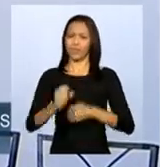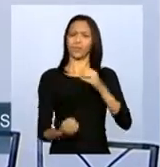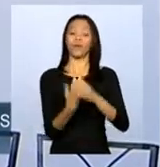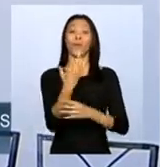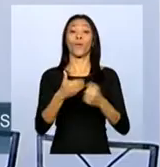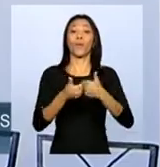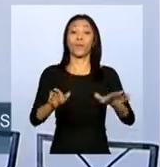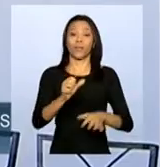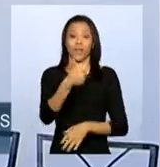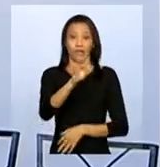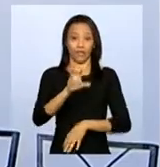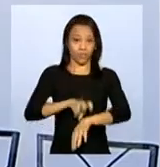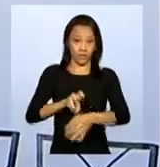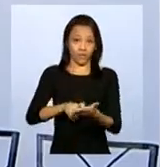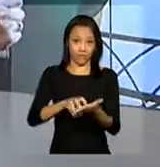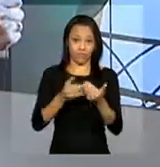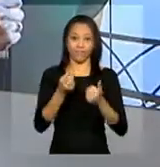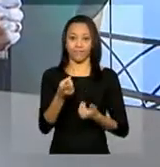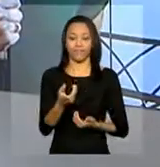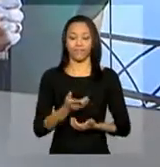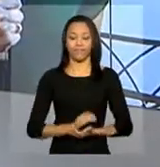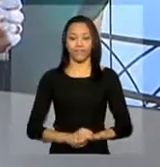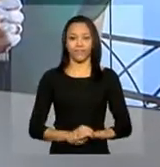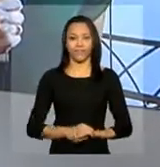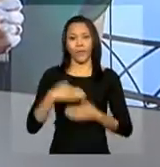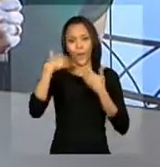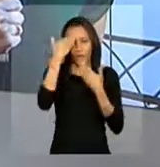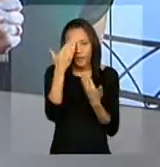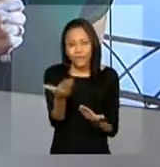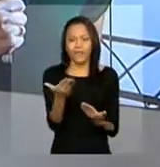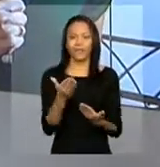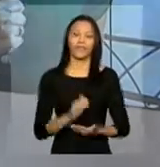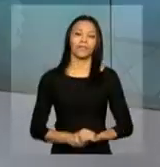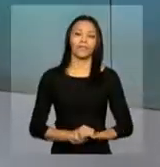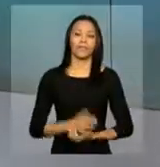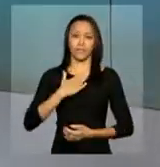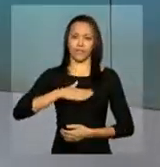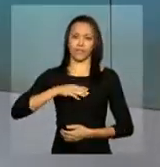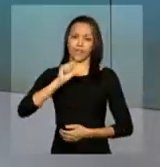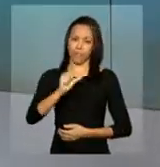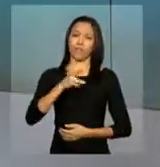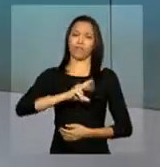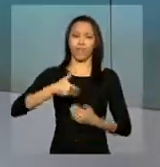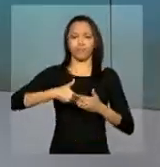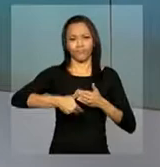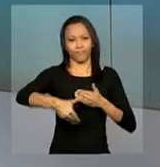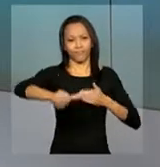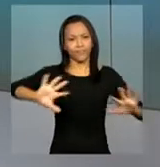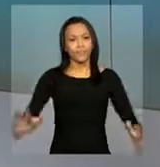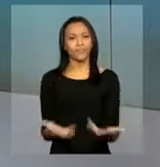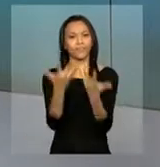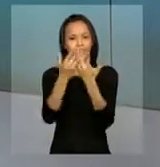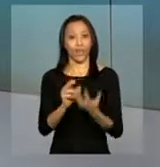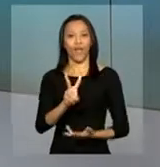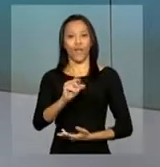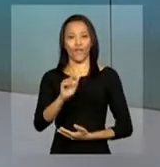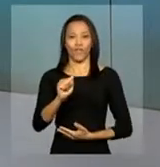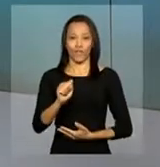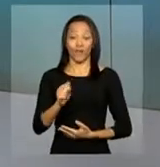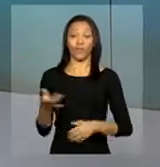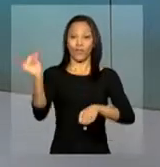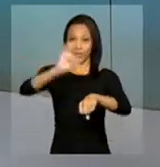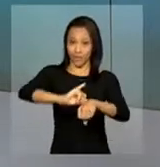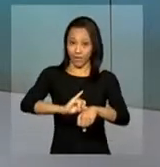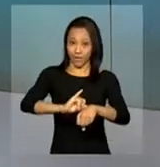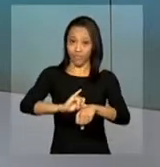10 horas da manhã. Daniele. Obrigada, Isabela. E daqui a pouco você acompanha a solenidade ao vivo de Belo